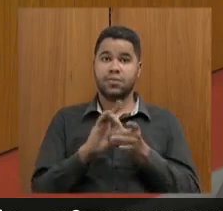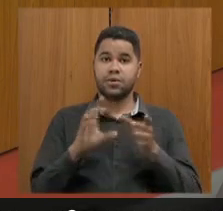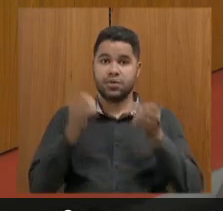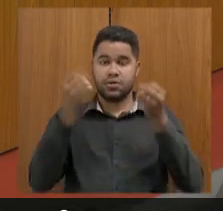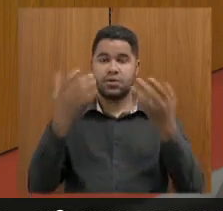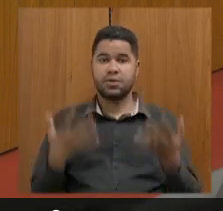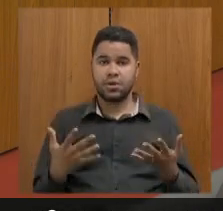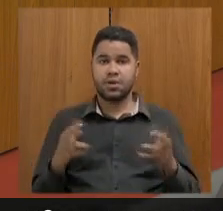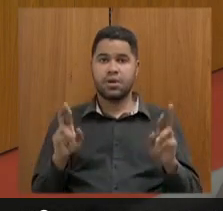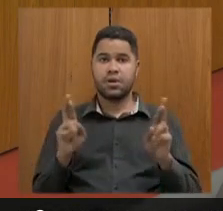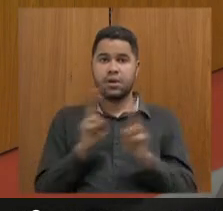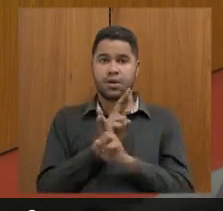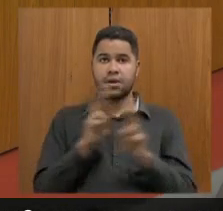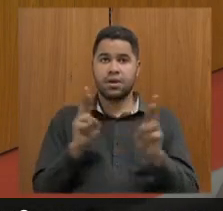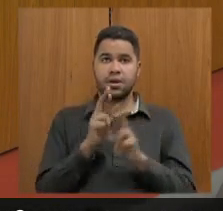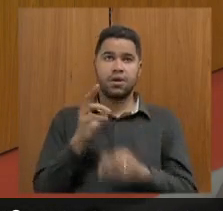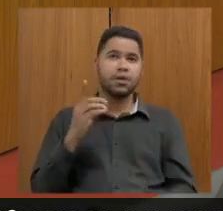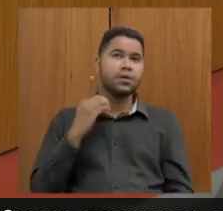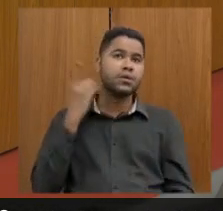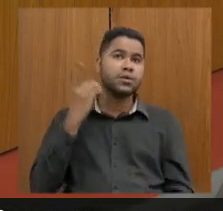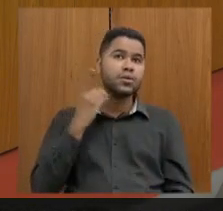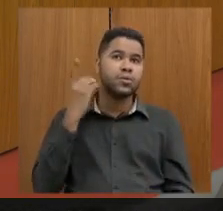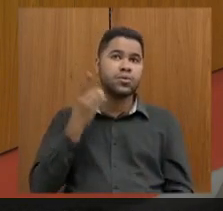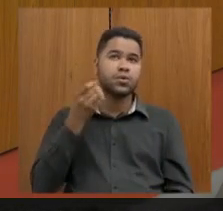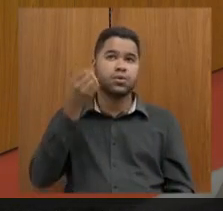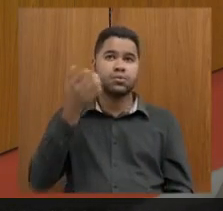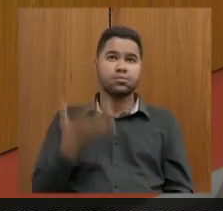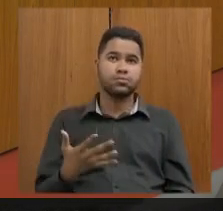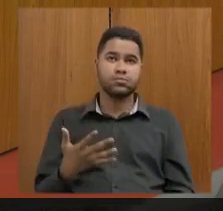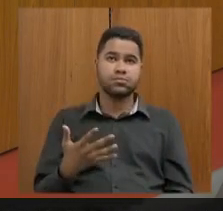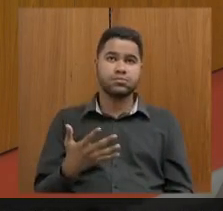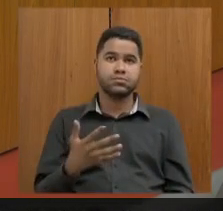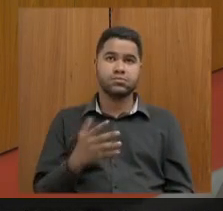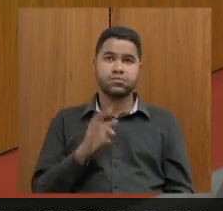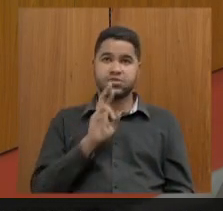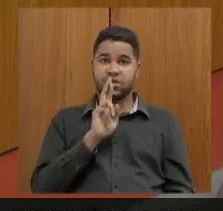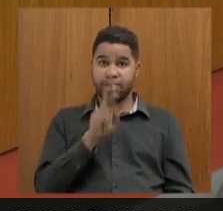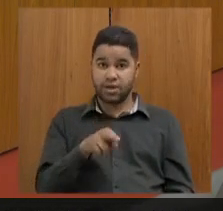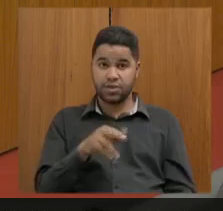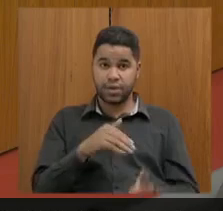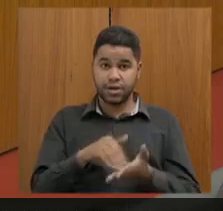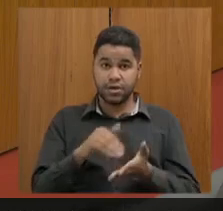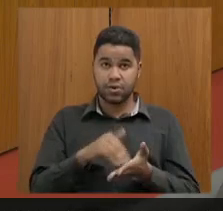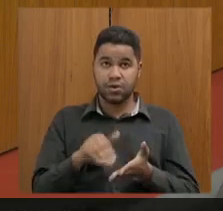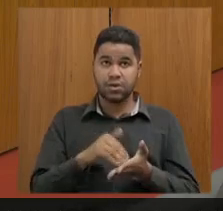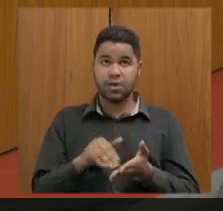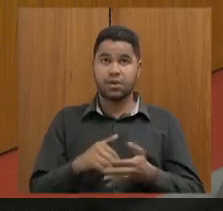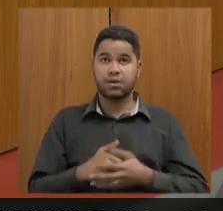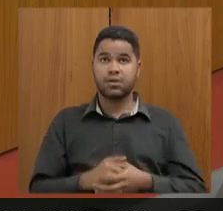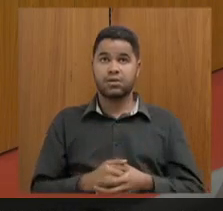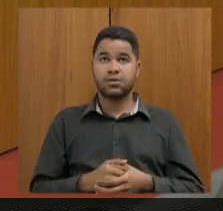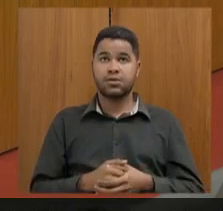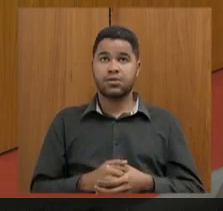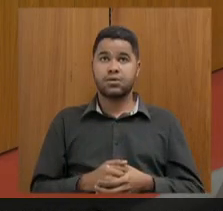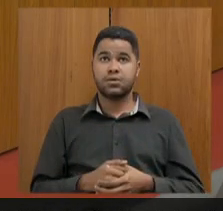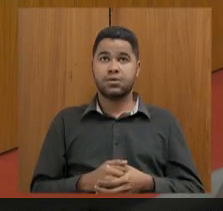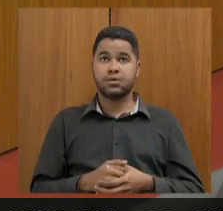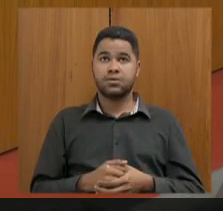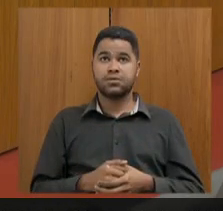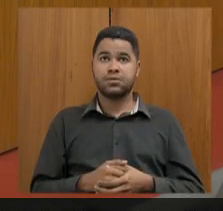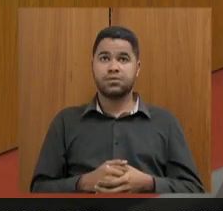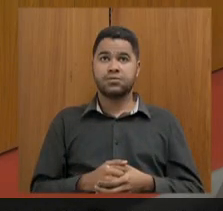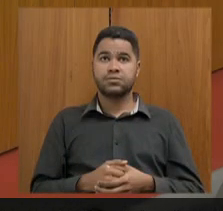esclarecimento em relação ao que a deputada Ana Paula mencionou você vai responder pela secretária desculpa ela bom